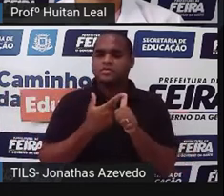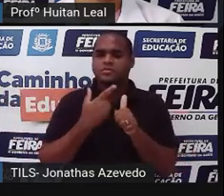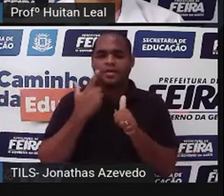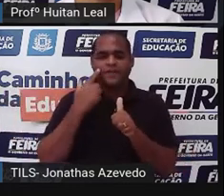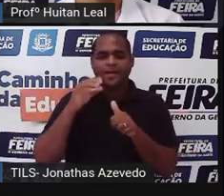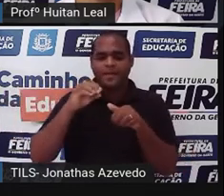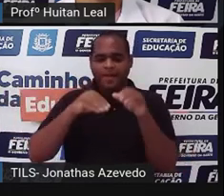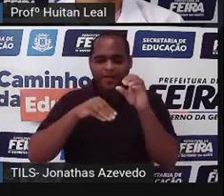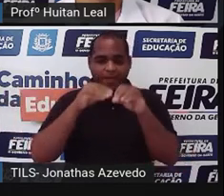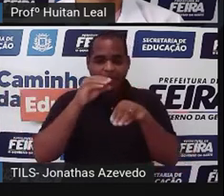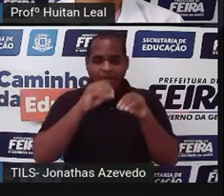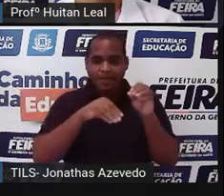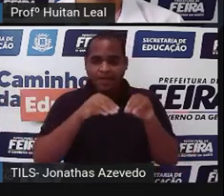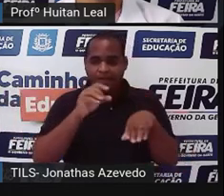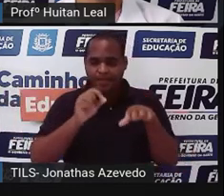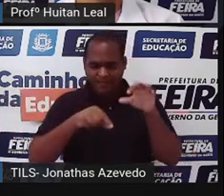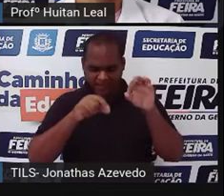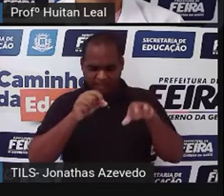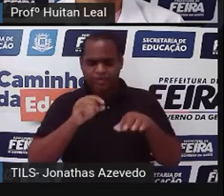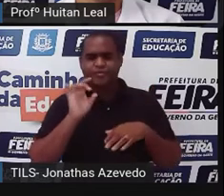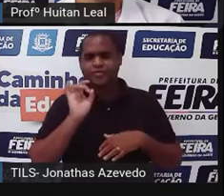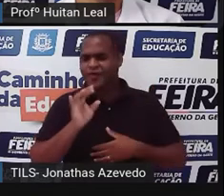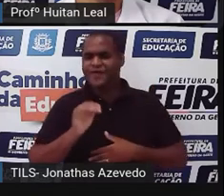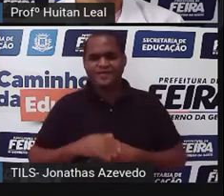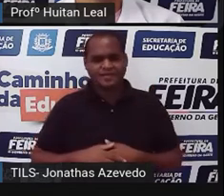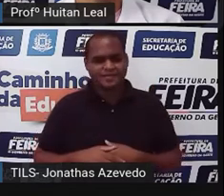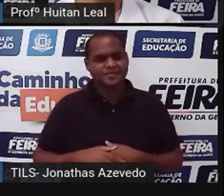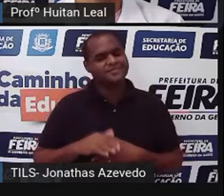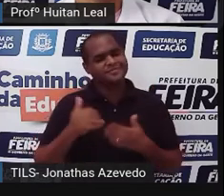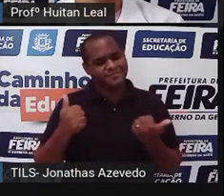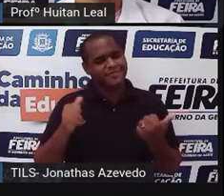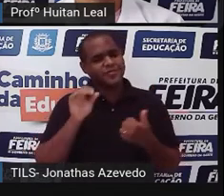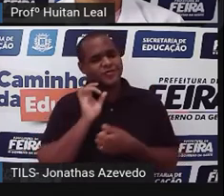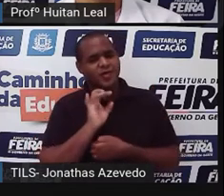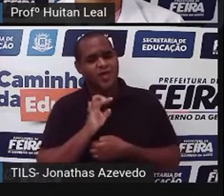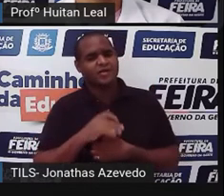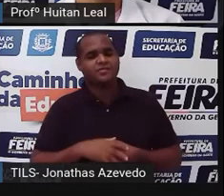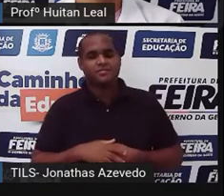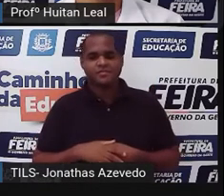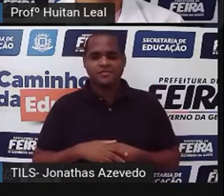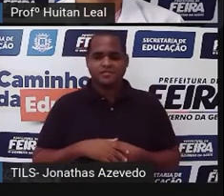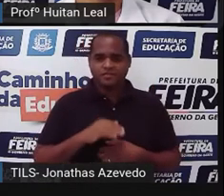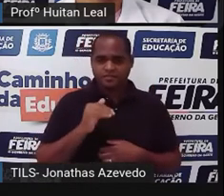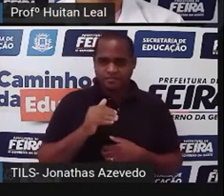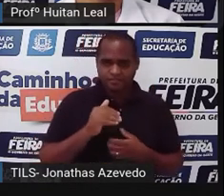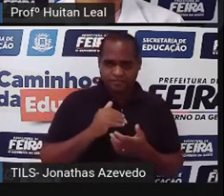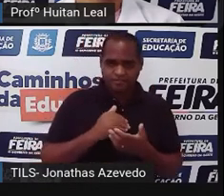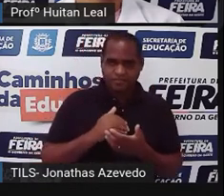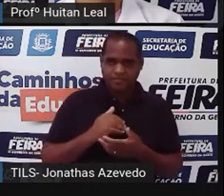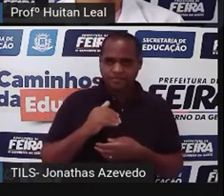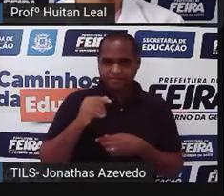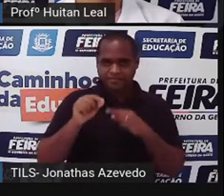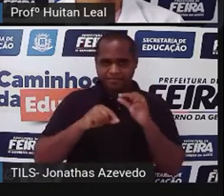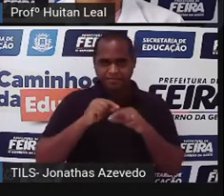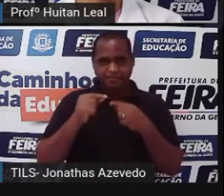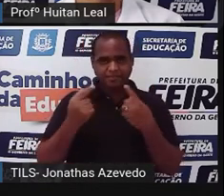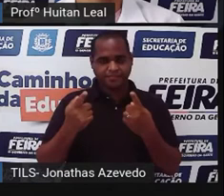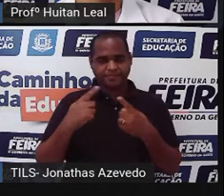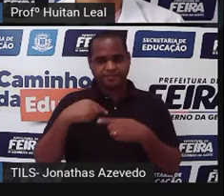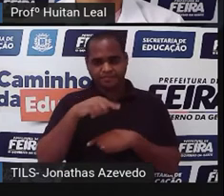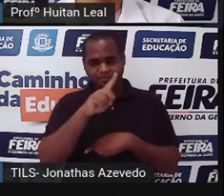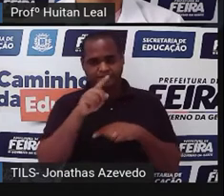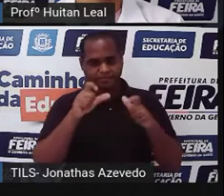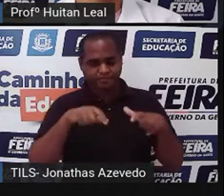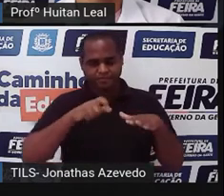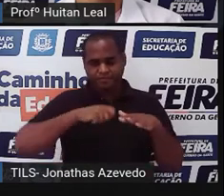miúdos. Só isso? Só a vizinha. Ah, disse Maria Nula, Mas isso eu já sabia e voou para a sua